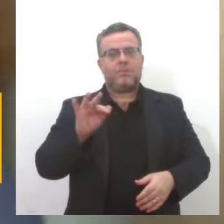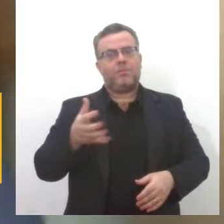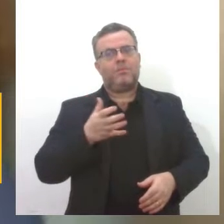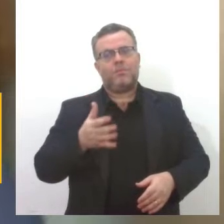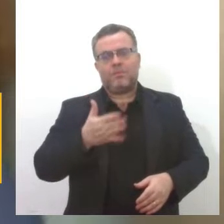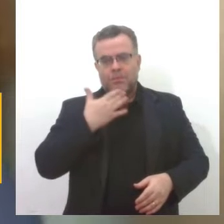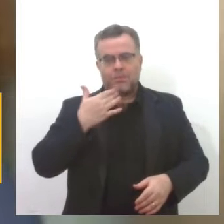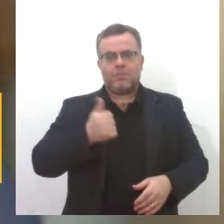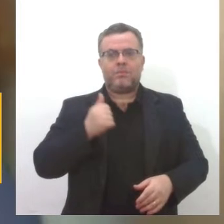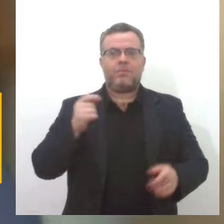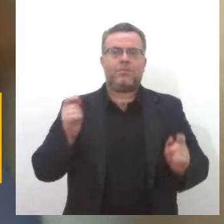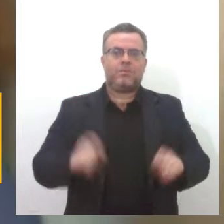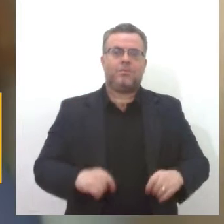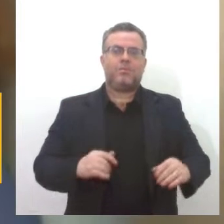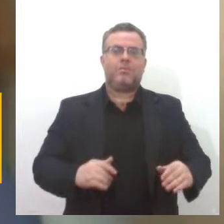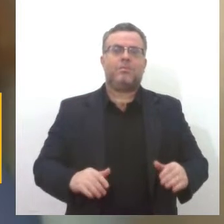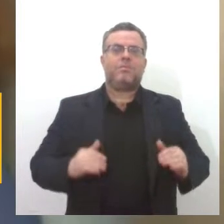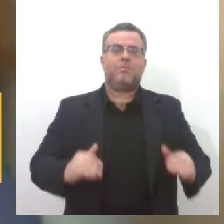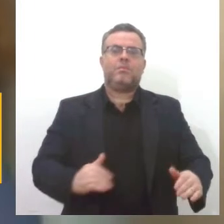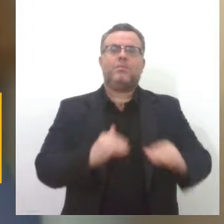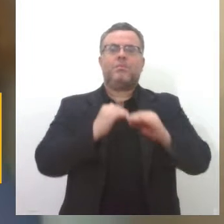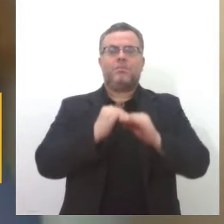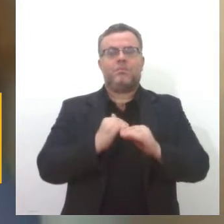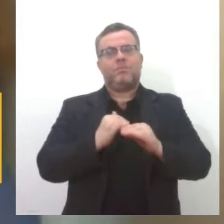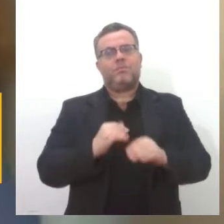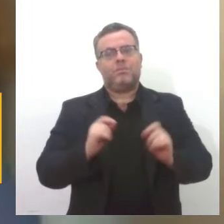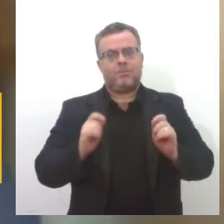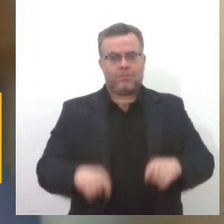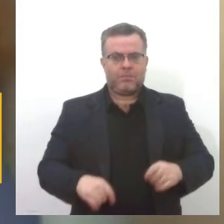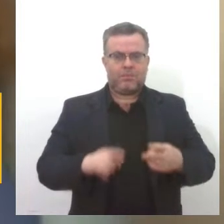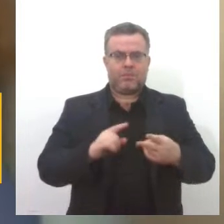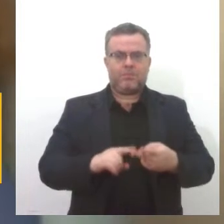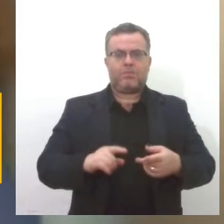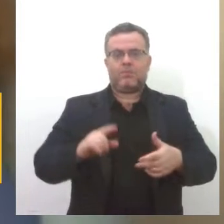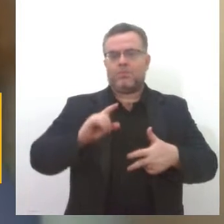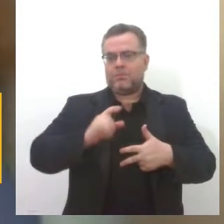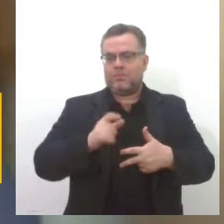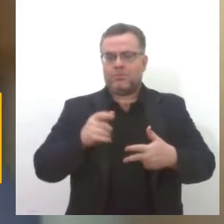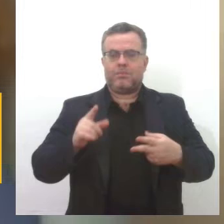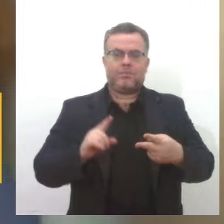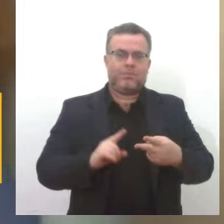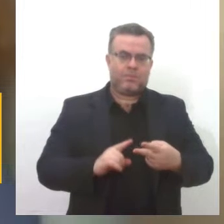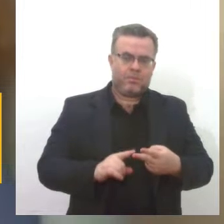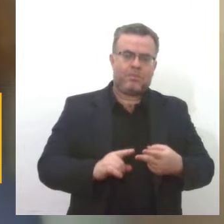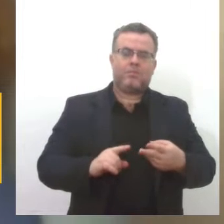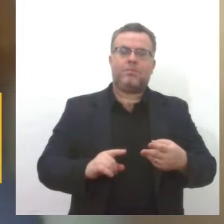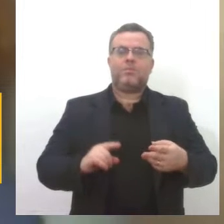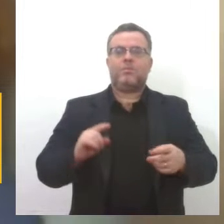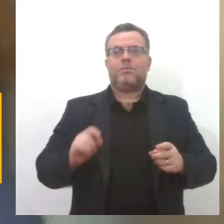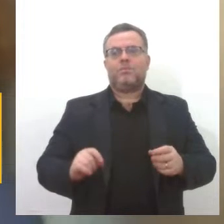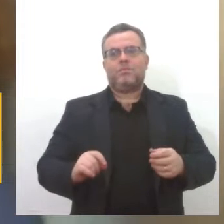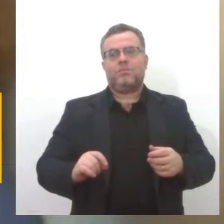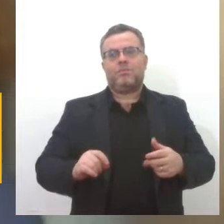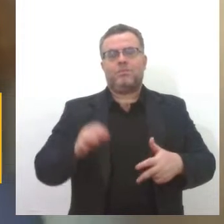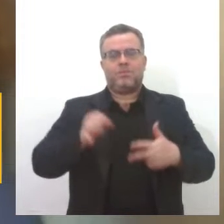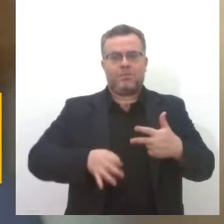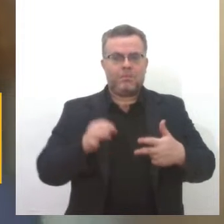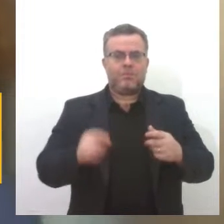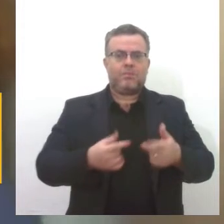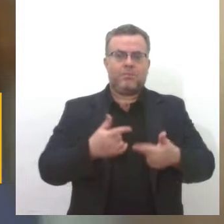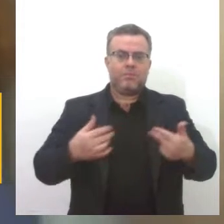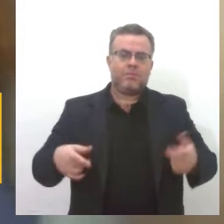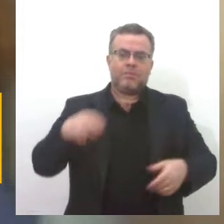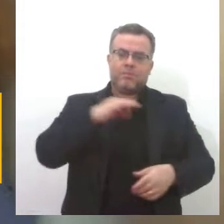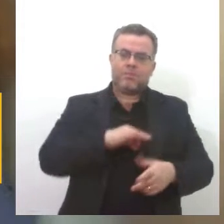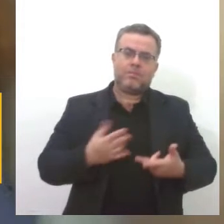Dentro da igualdade, dentro dos legislativos, dentro dos executivos, dentro da igualdade até mesmo dentro da questão salarial,